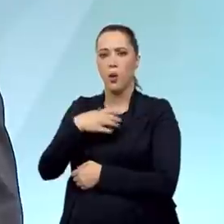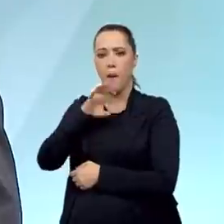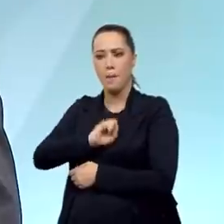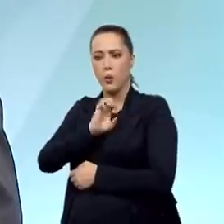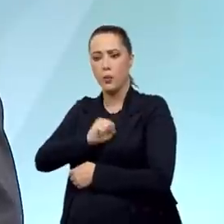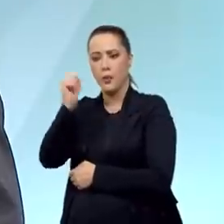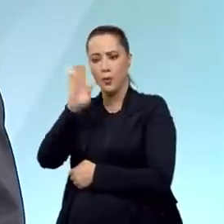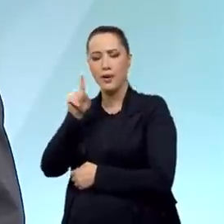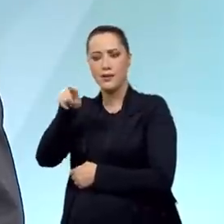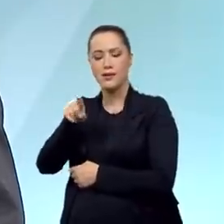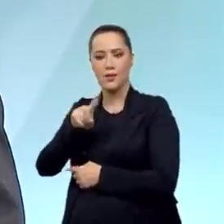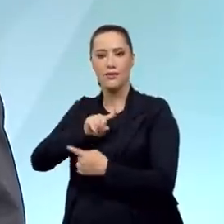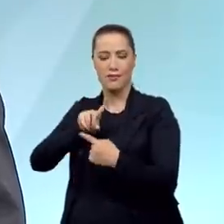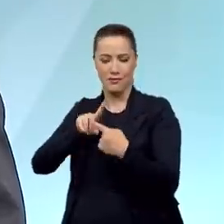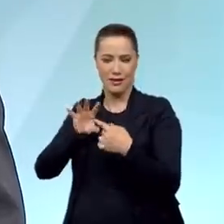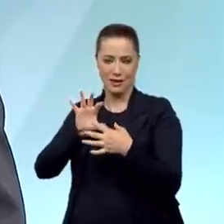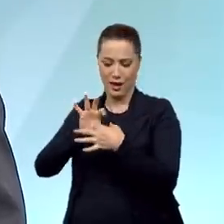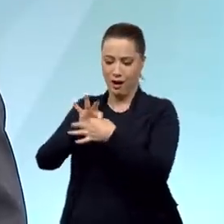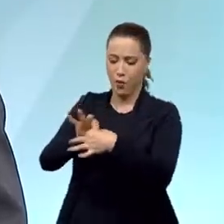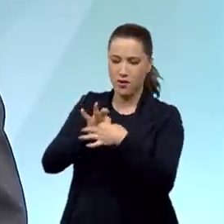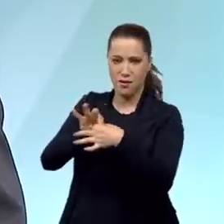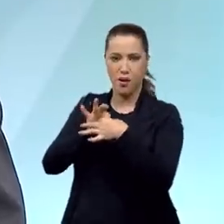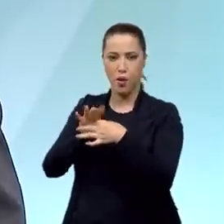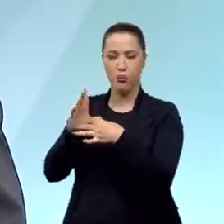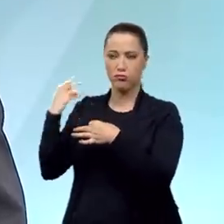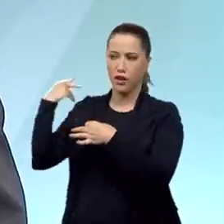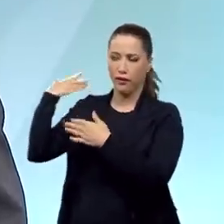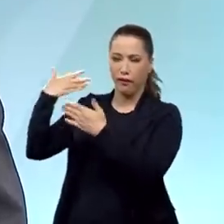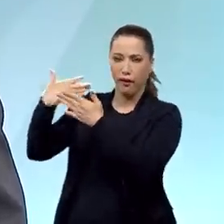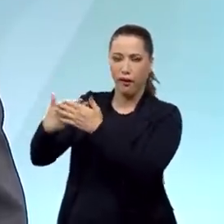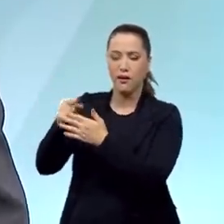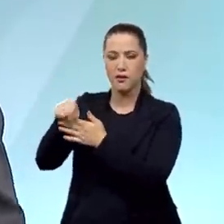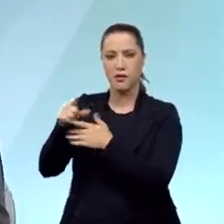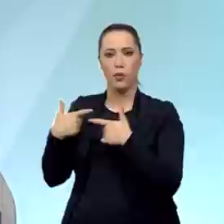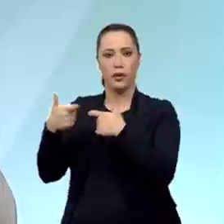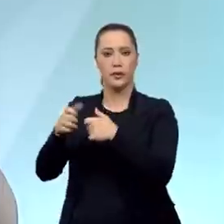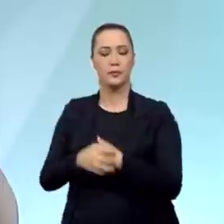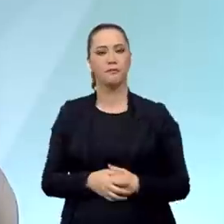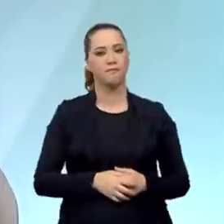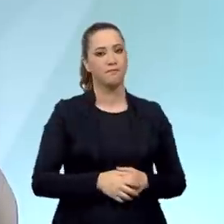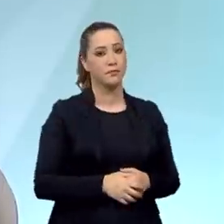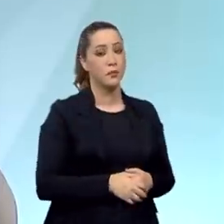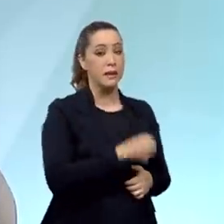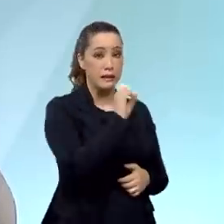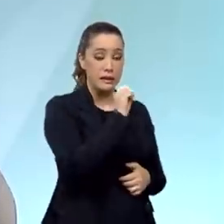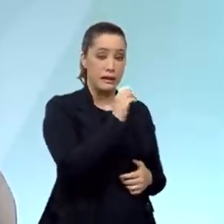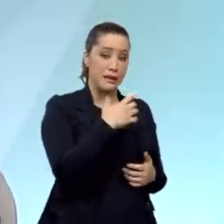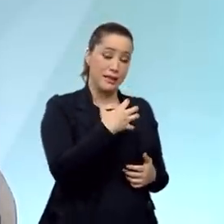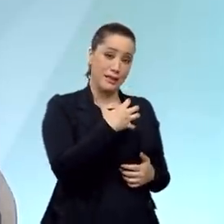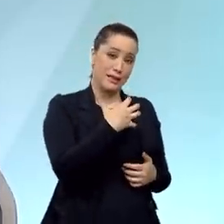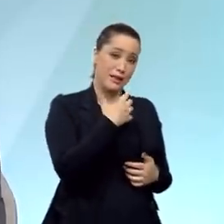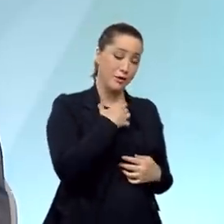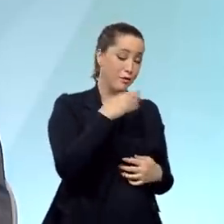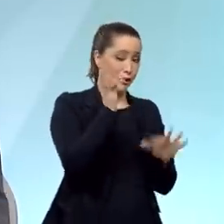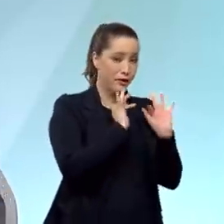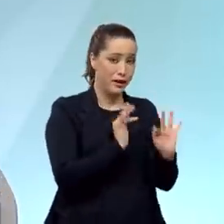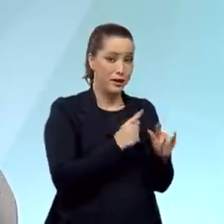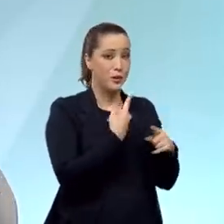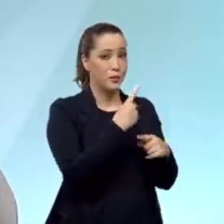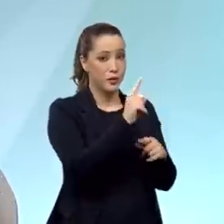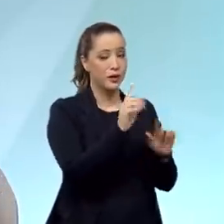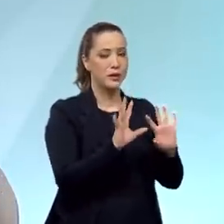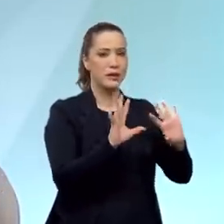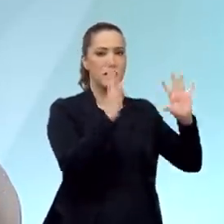Olha, foi para mim uma grata satisfação quando, na missão de adido, eu era convidado para participar de